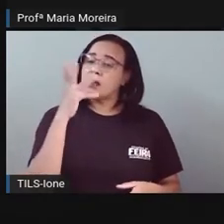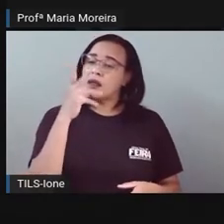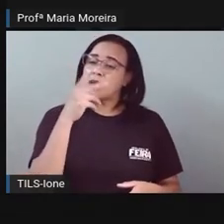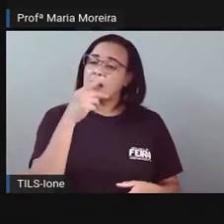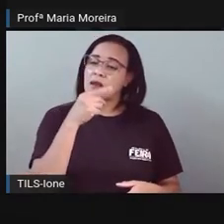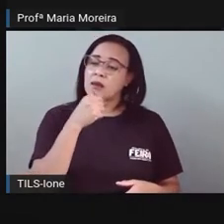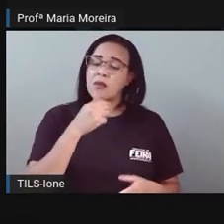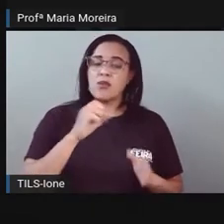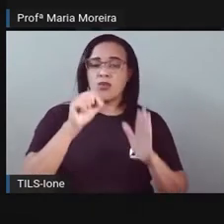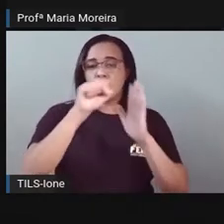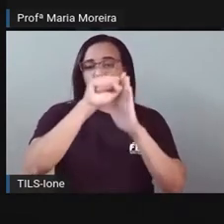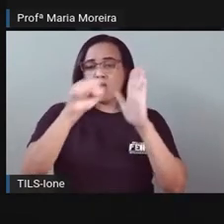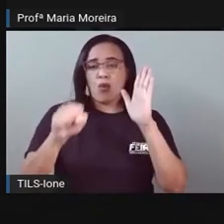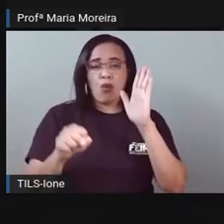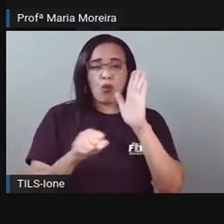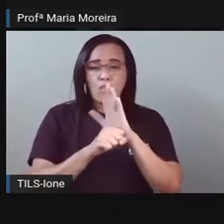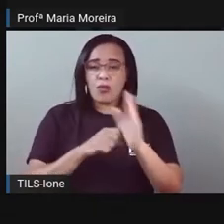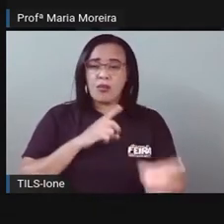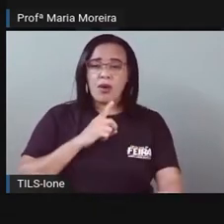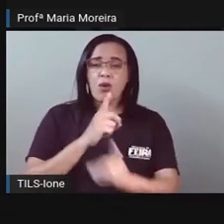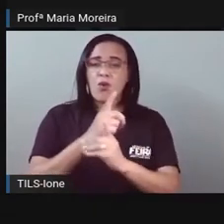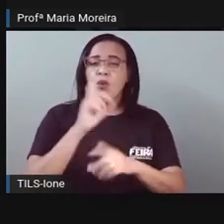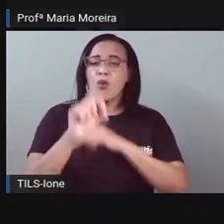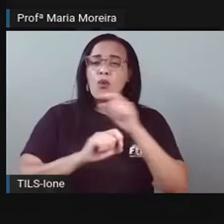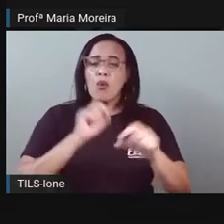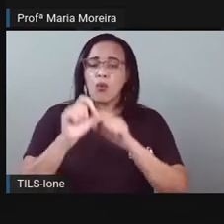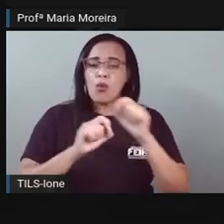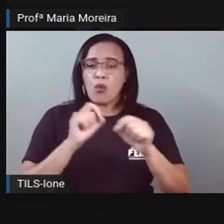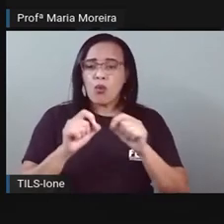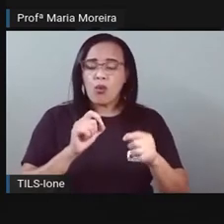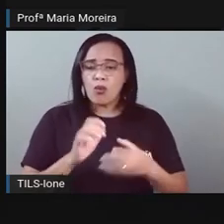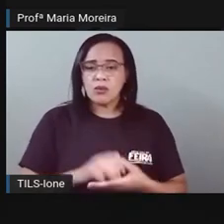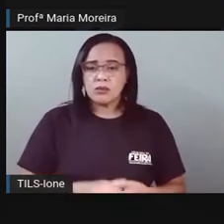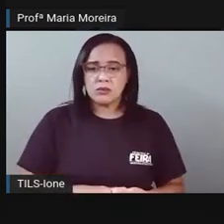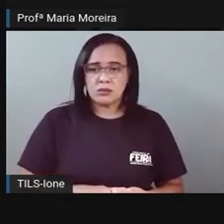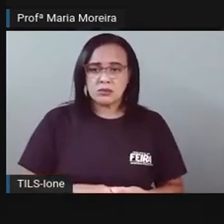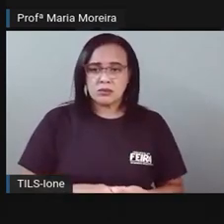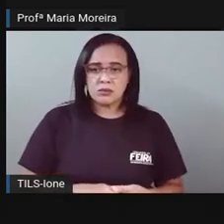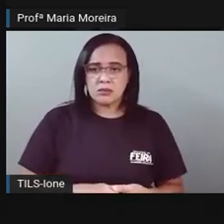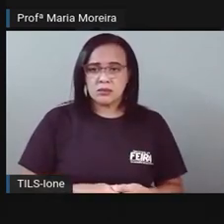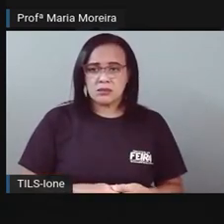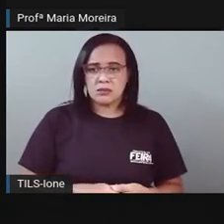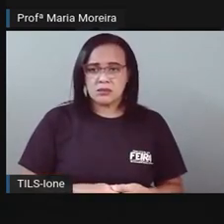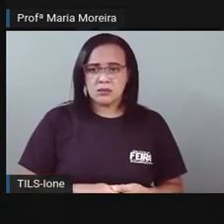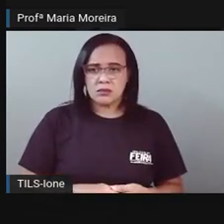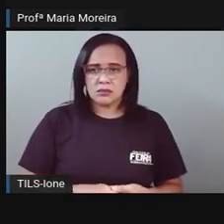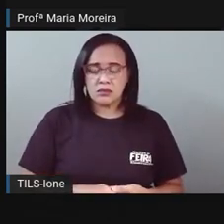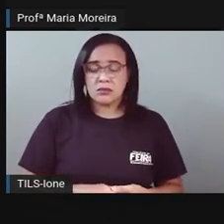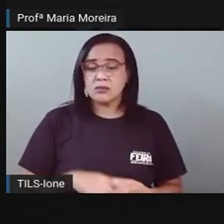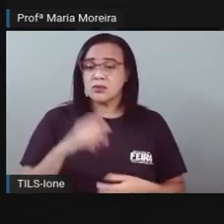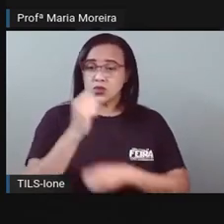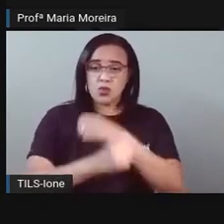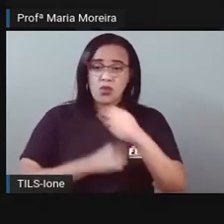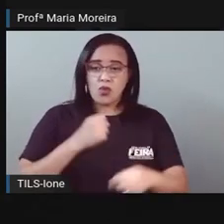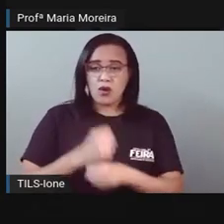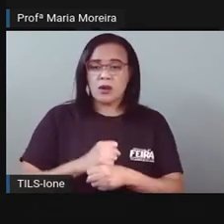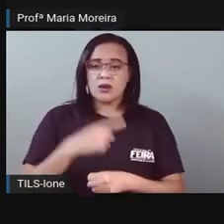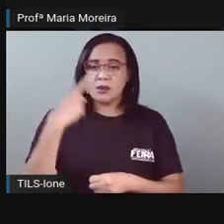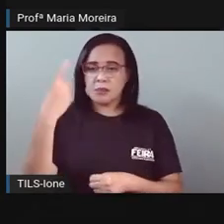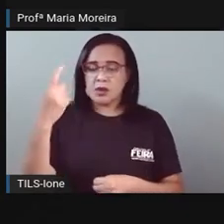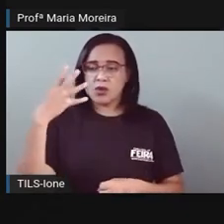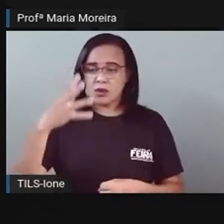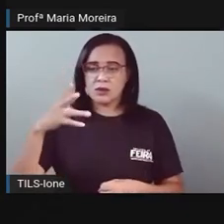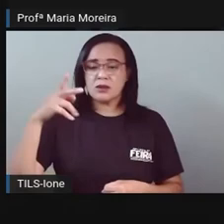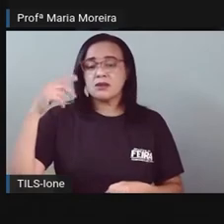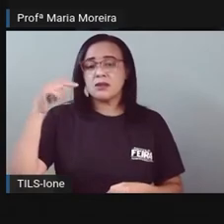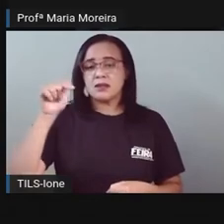ciência por trás das estações. Nicolau Bontérrico, nasceu em 1473, mudou totalmente os